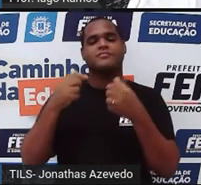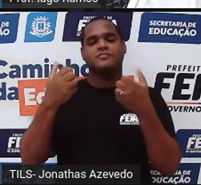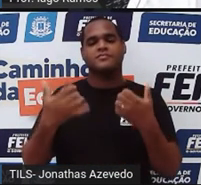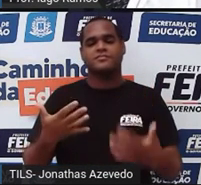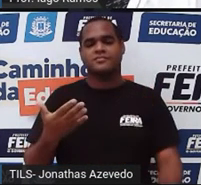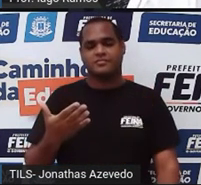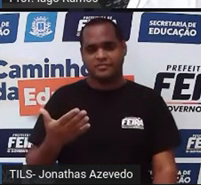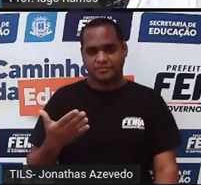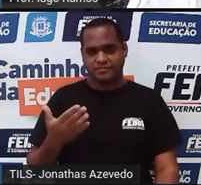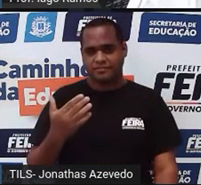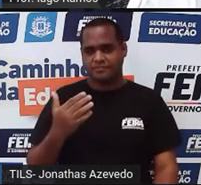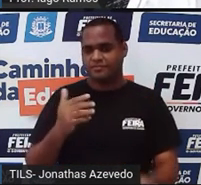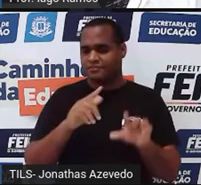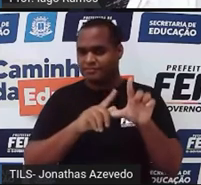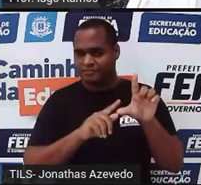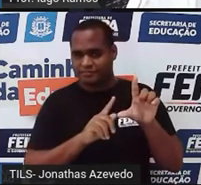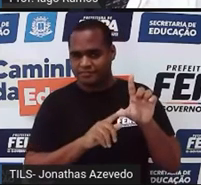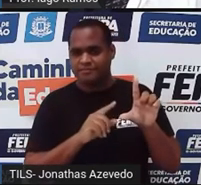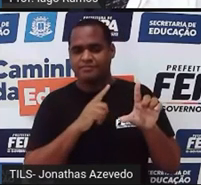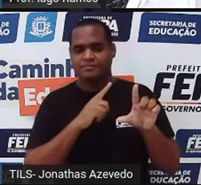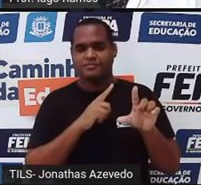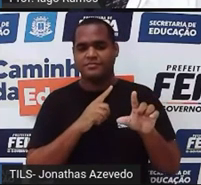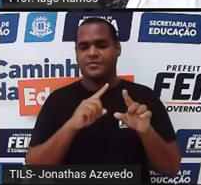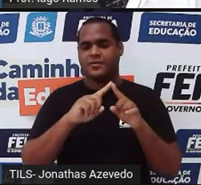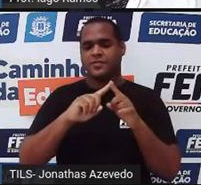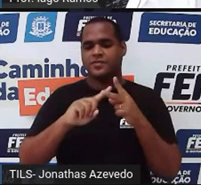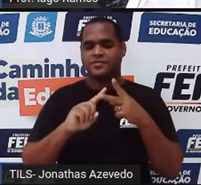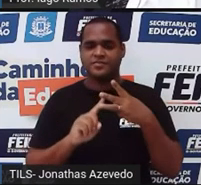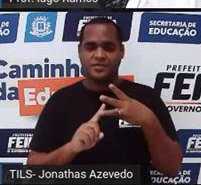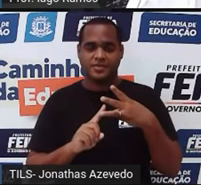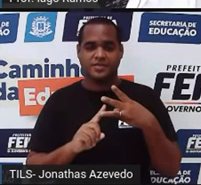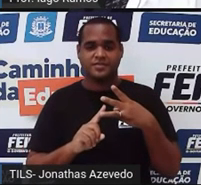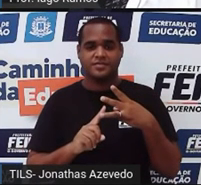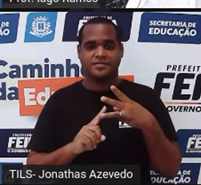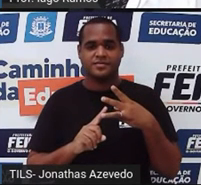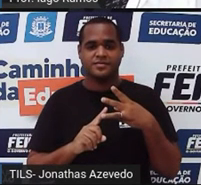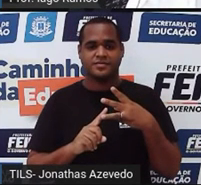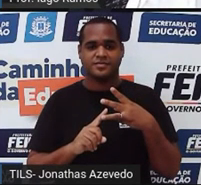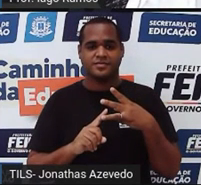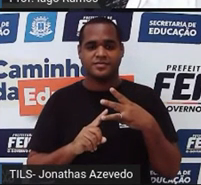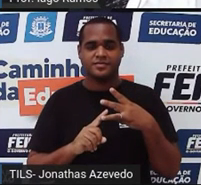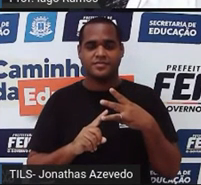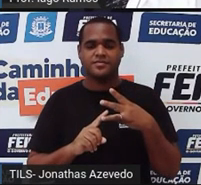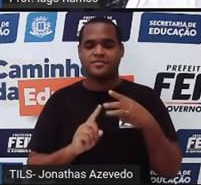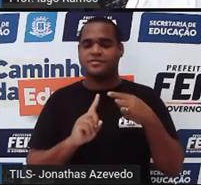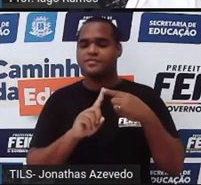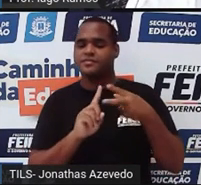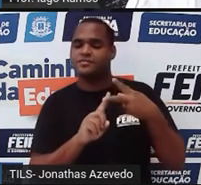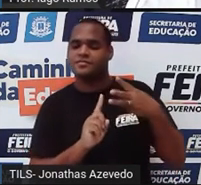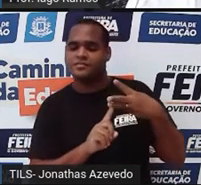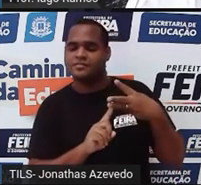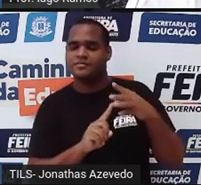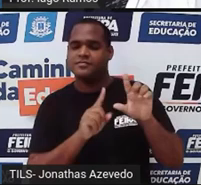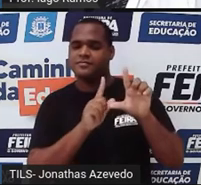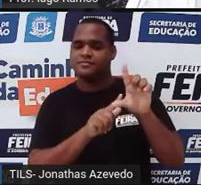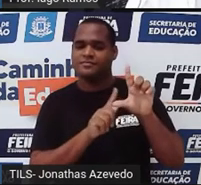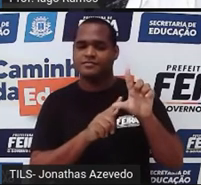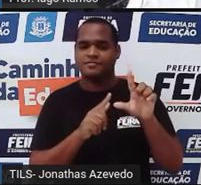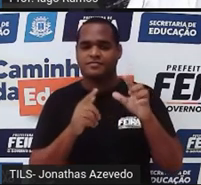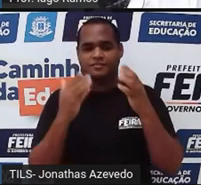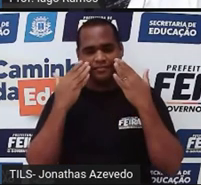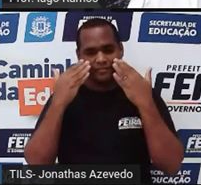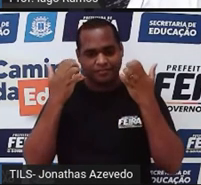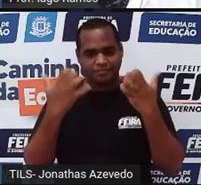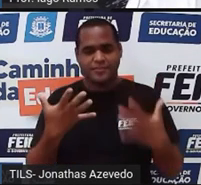tem três letras, três primeiras letras, depois dessas três primeiras letras aparece um número,